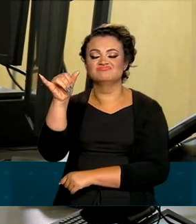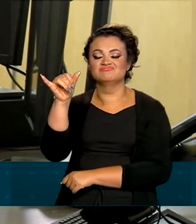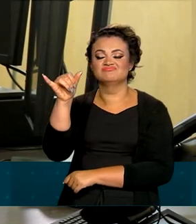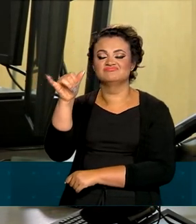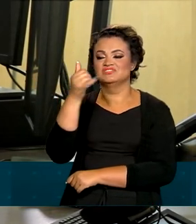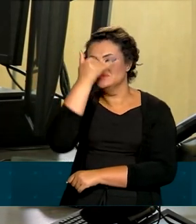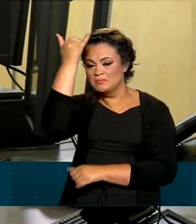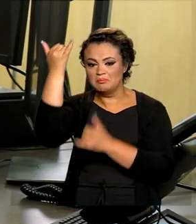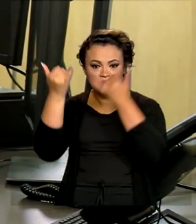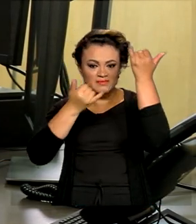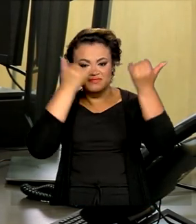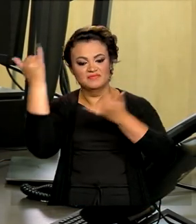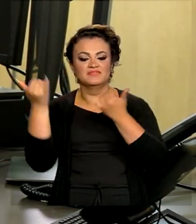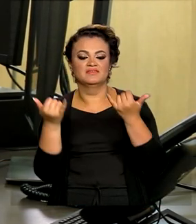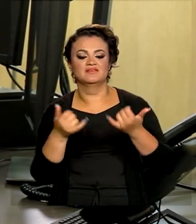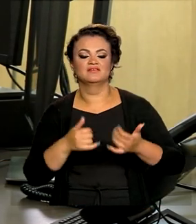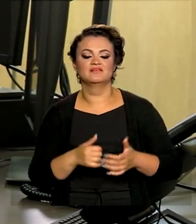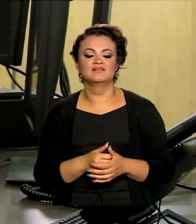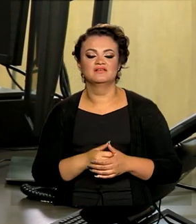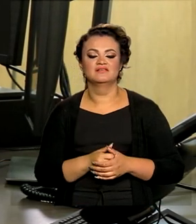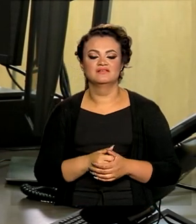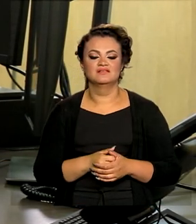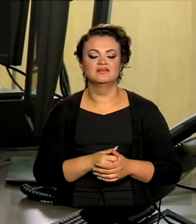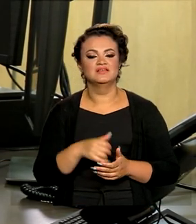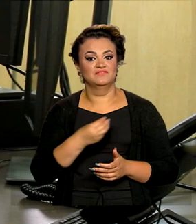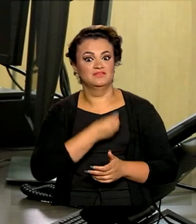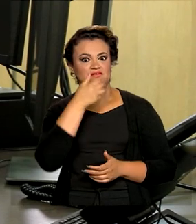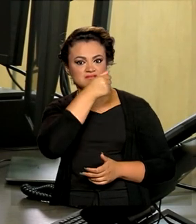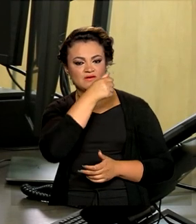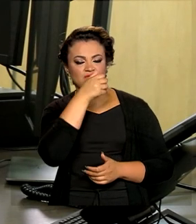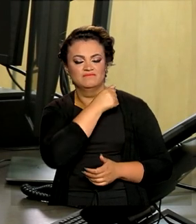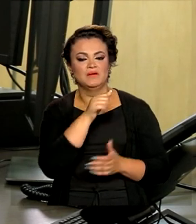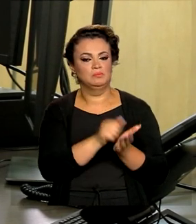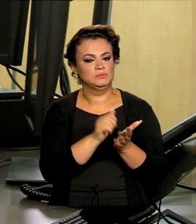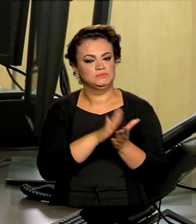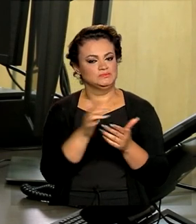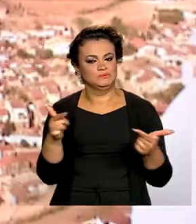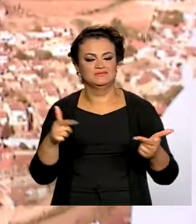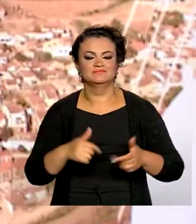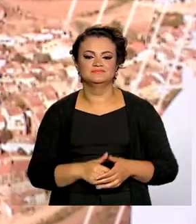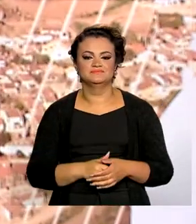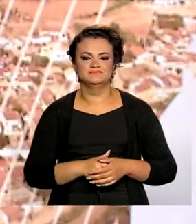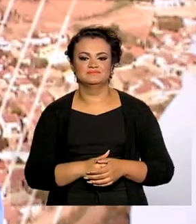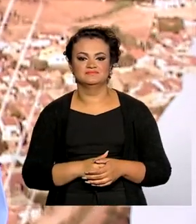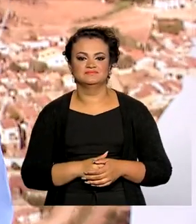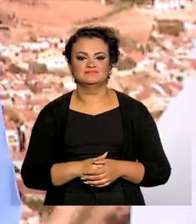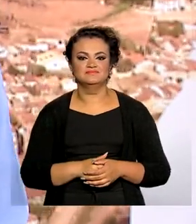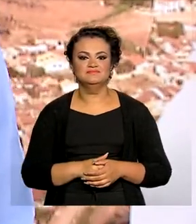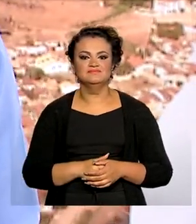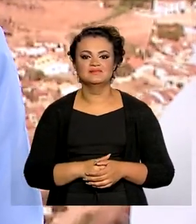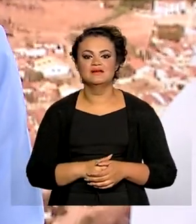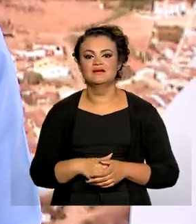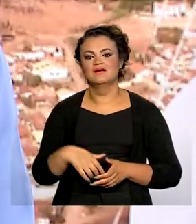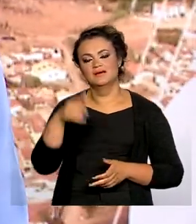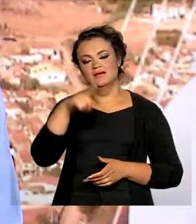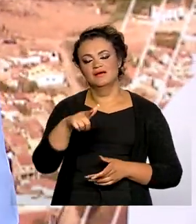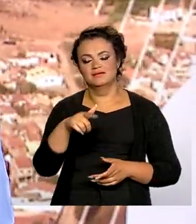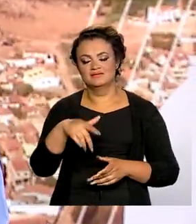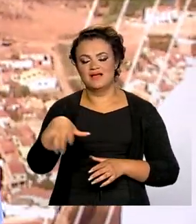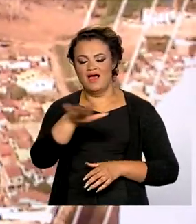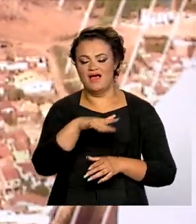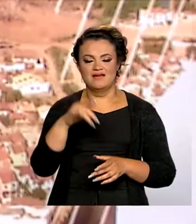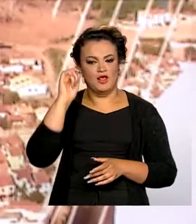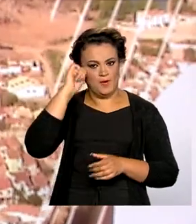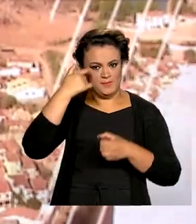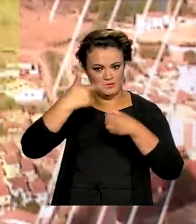sinistros e também salve as vidas no trânsito. A produção de petróleo